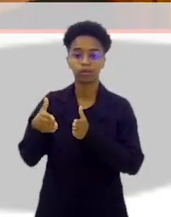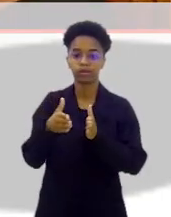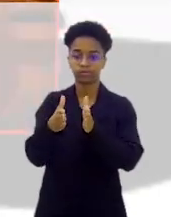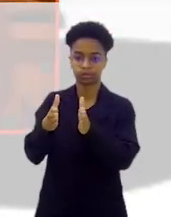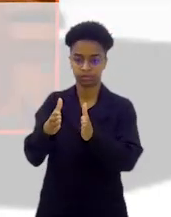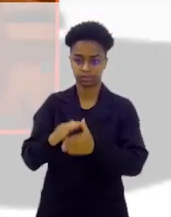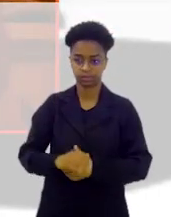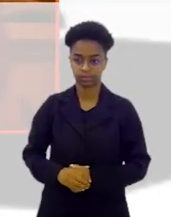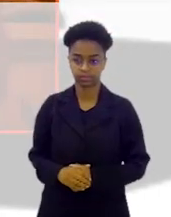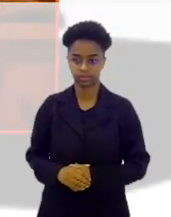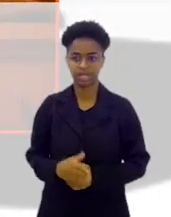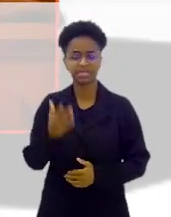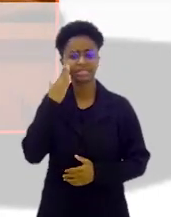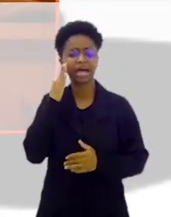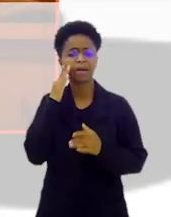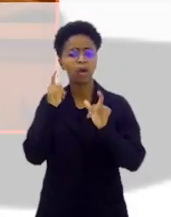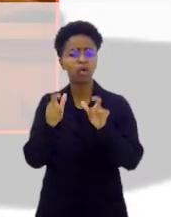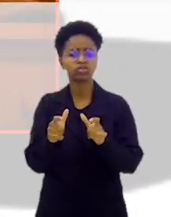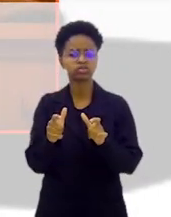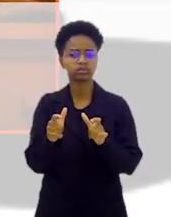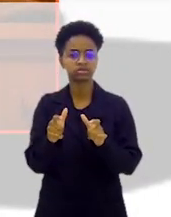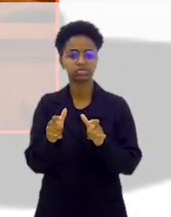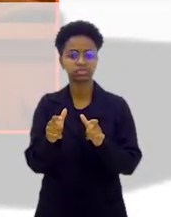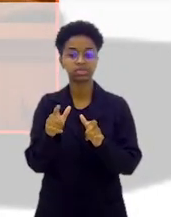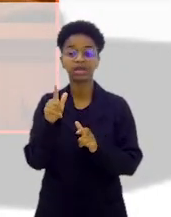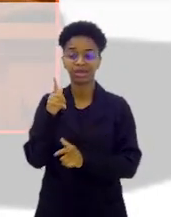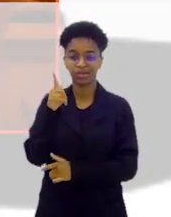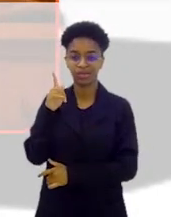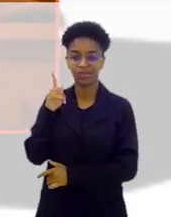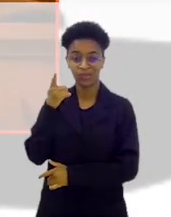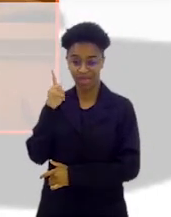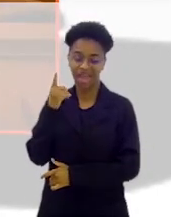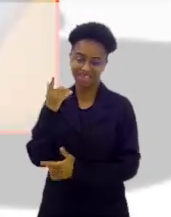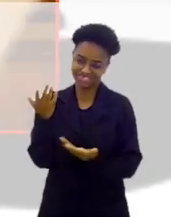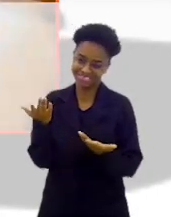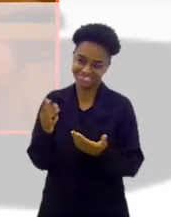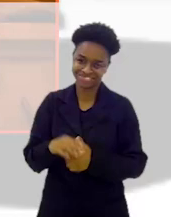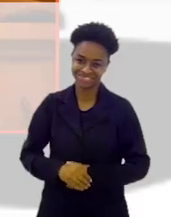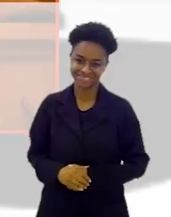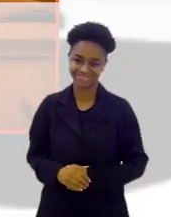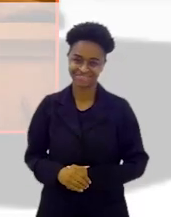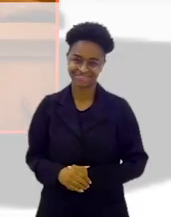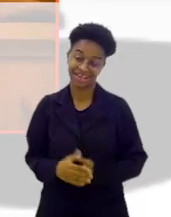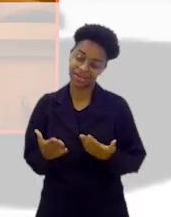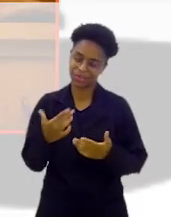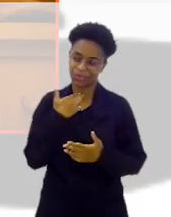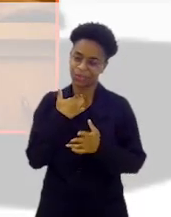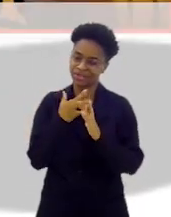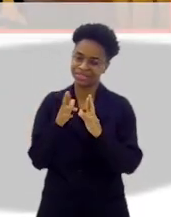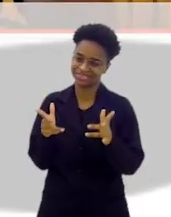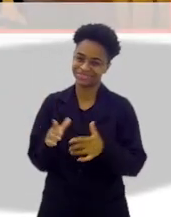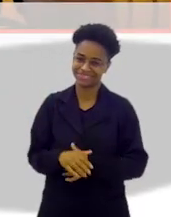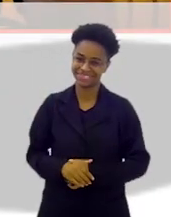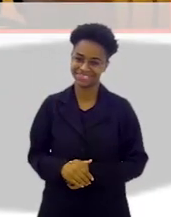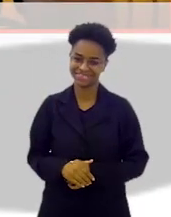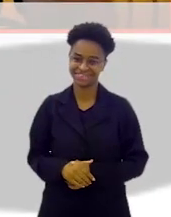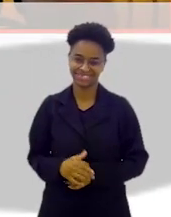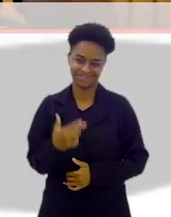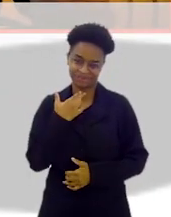rio. Crixás, sim. Sabe onde fica esse rio? Não. Em Goiás. Opa! Mas não podia ser.